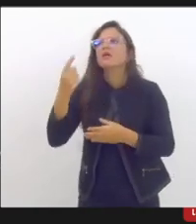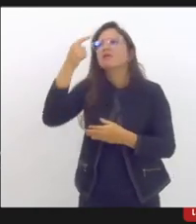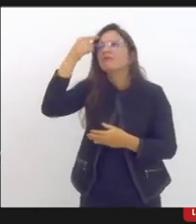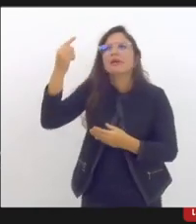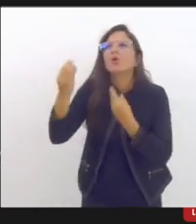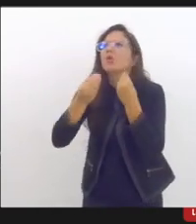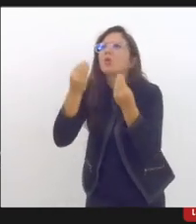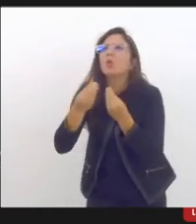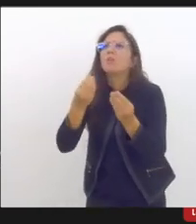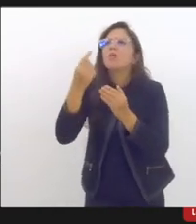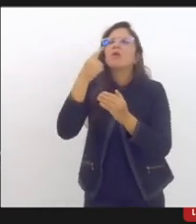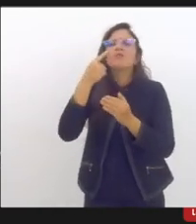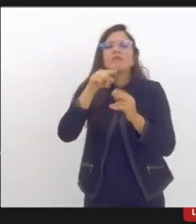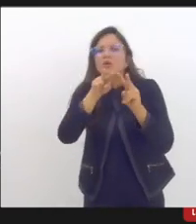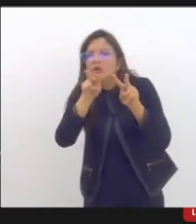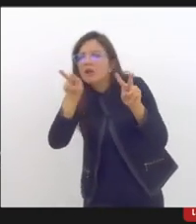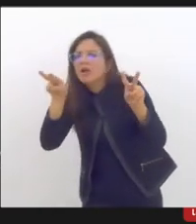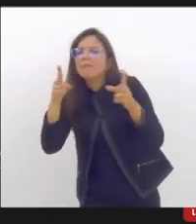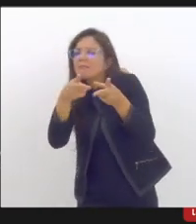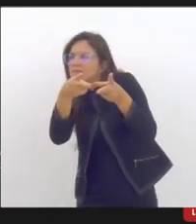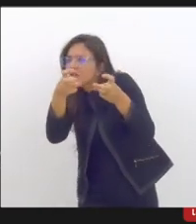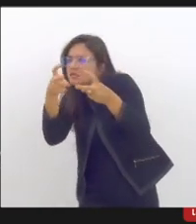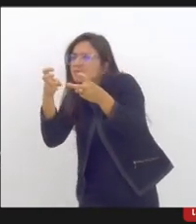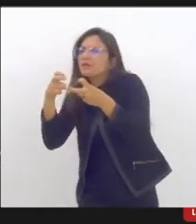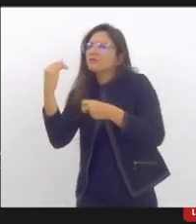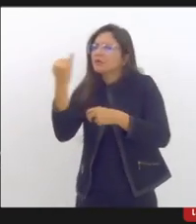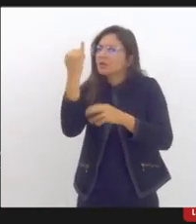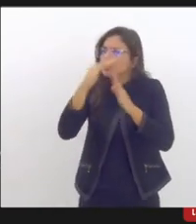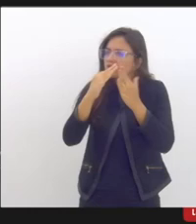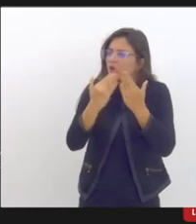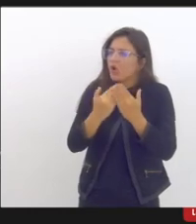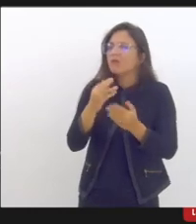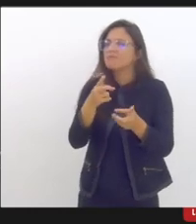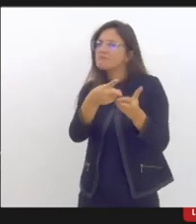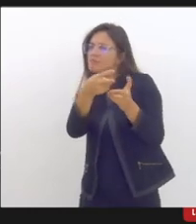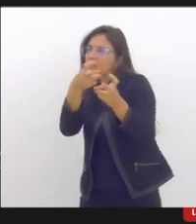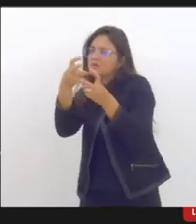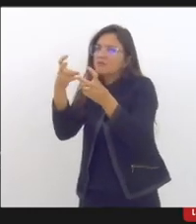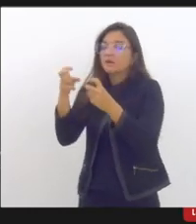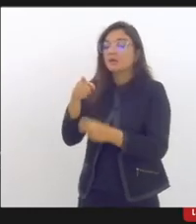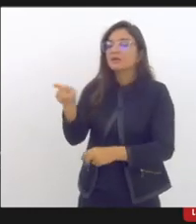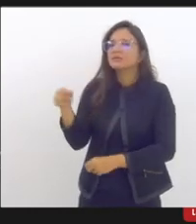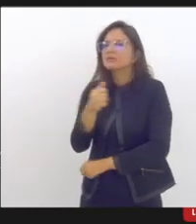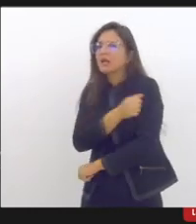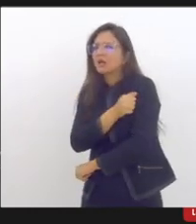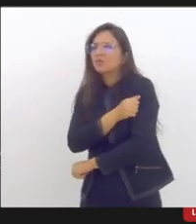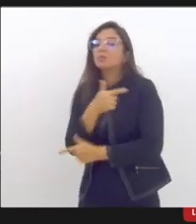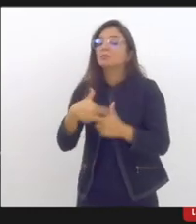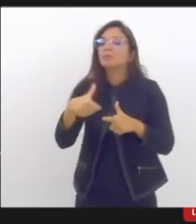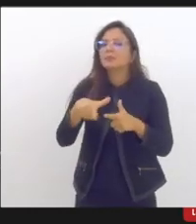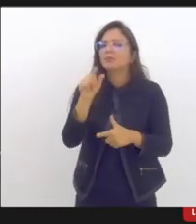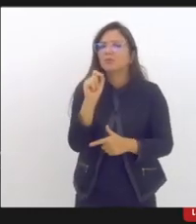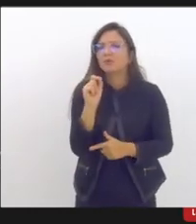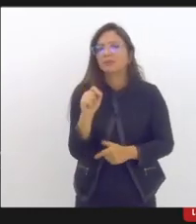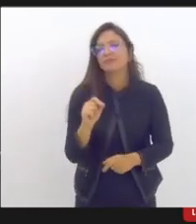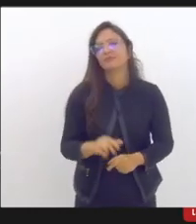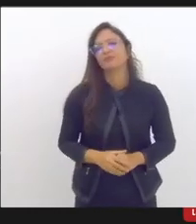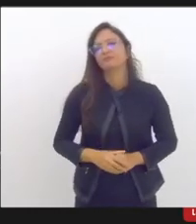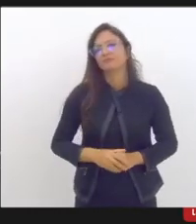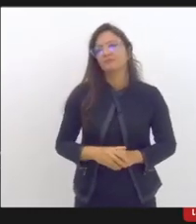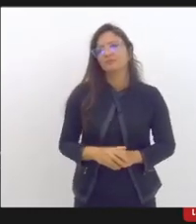identificação por parte das escolas, né? E a gente concluiu, nesse primeiro momento,